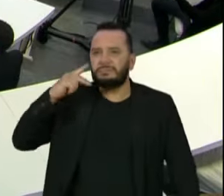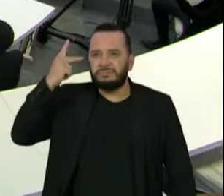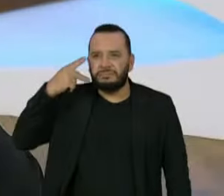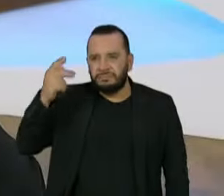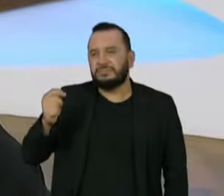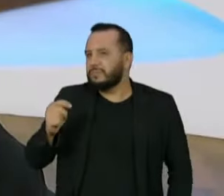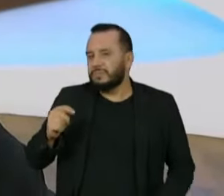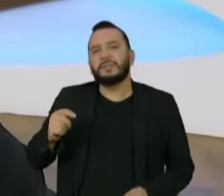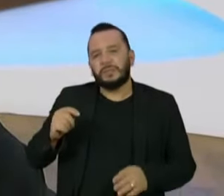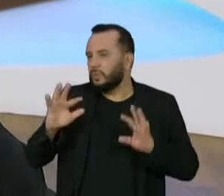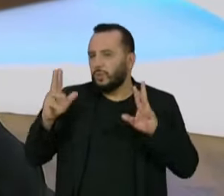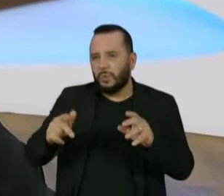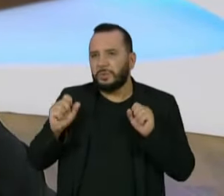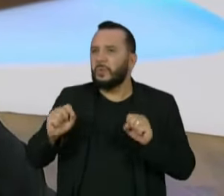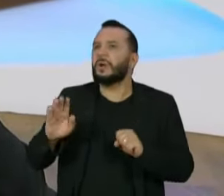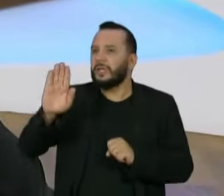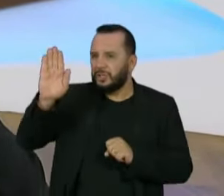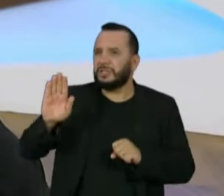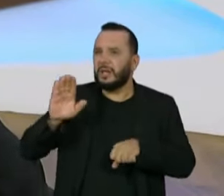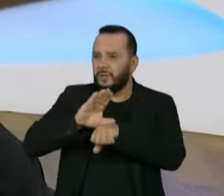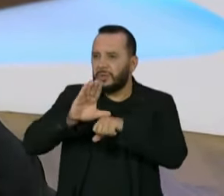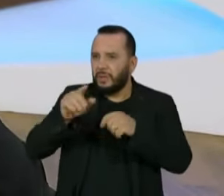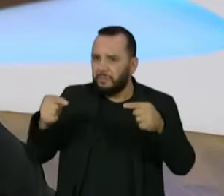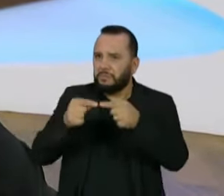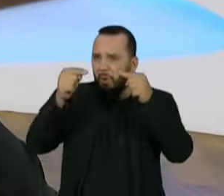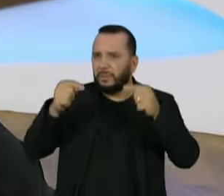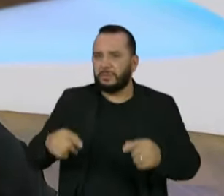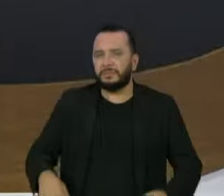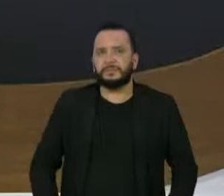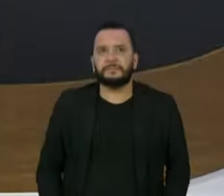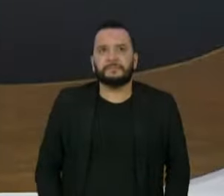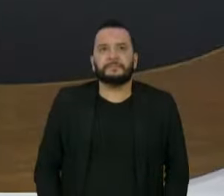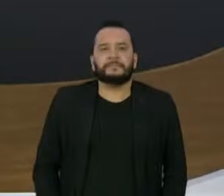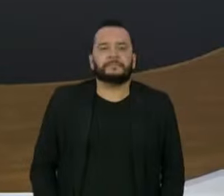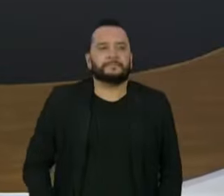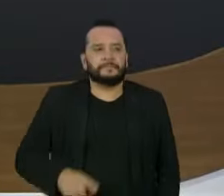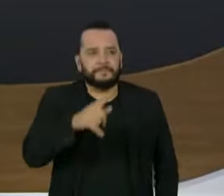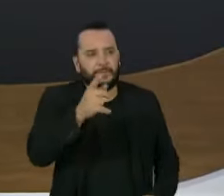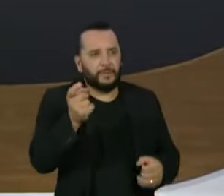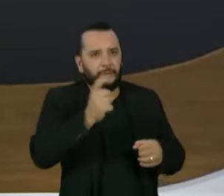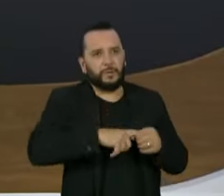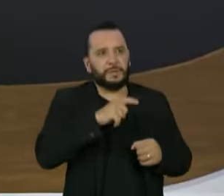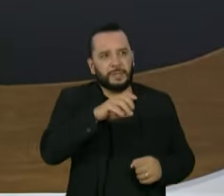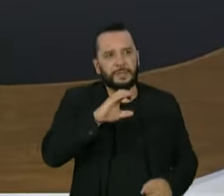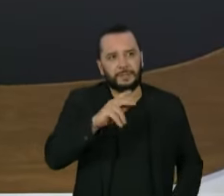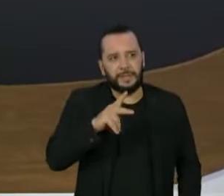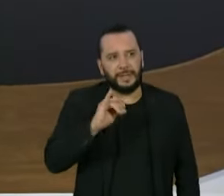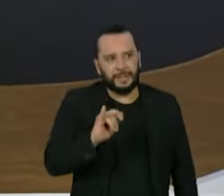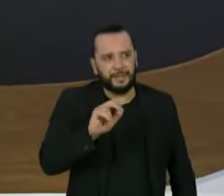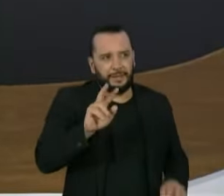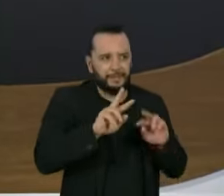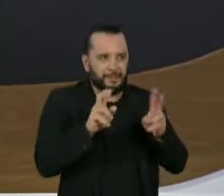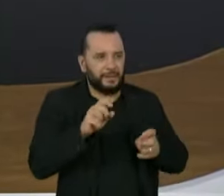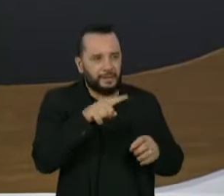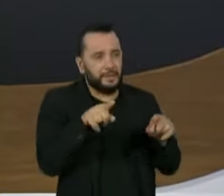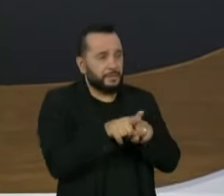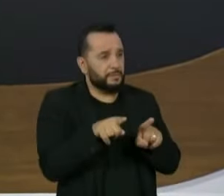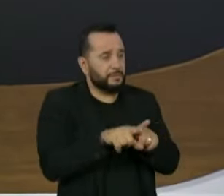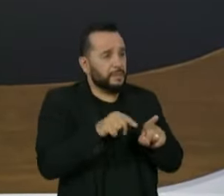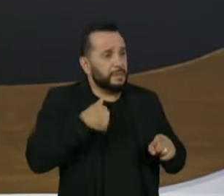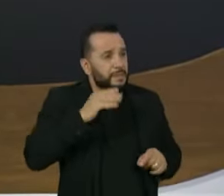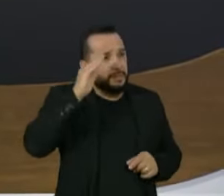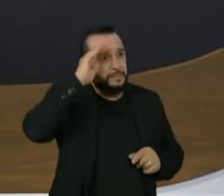é constitucional. Todos somos iguais perante a lei. Senador Alessandro, voltando um pouquinho pra CPI e voltando pra um dos